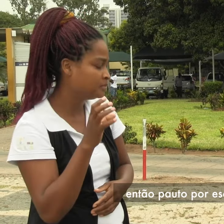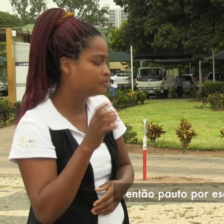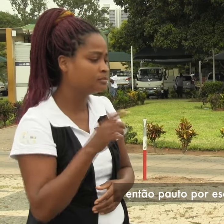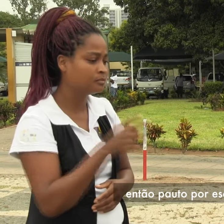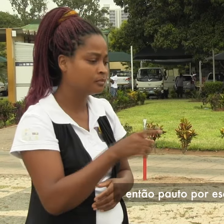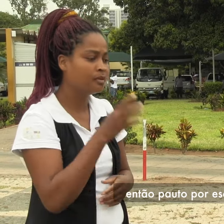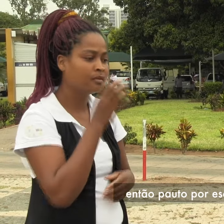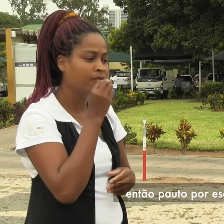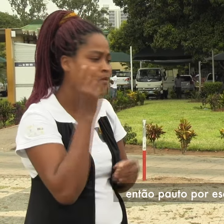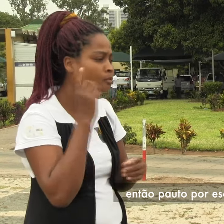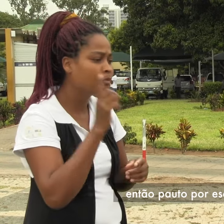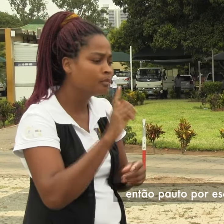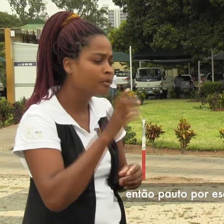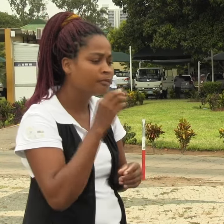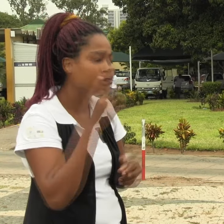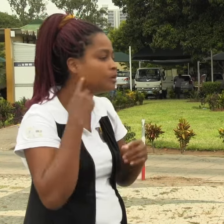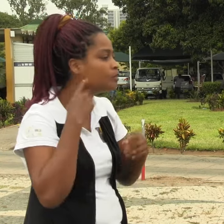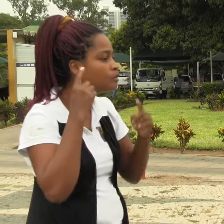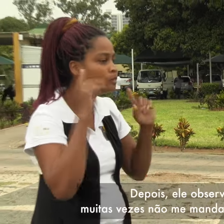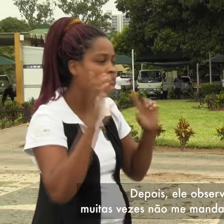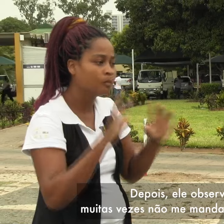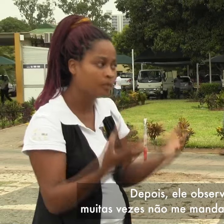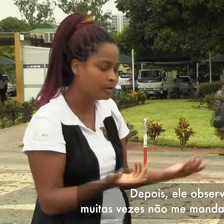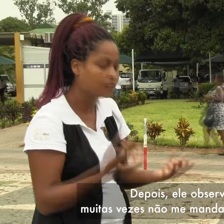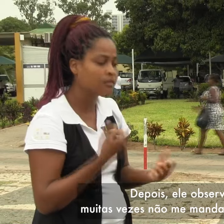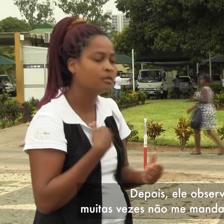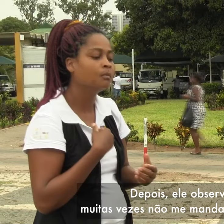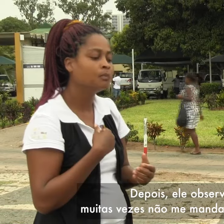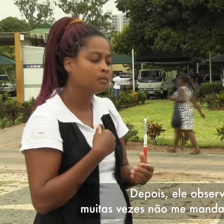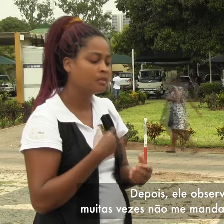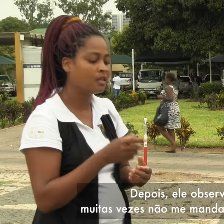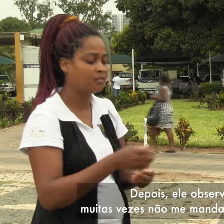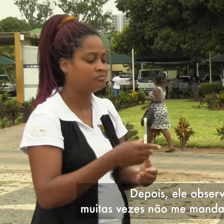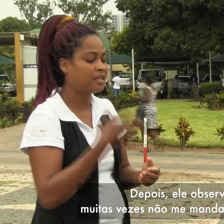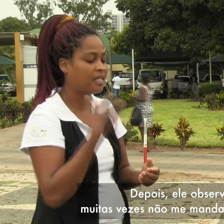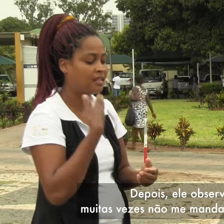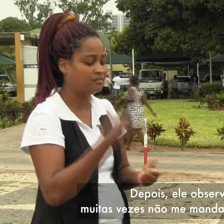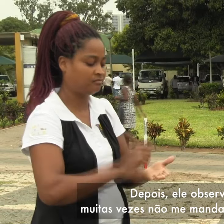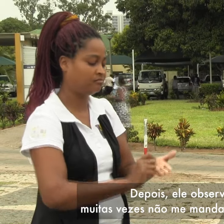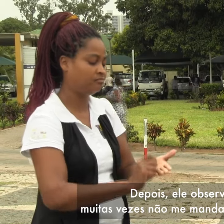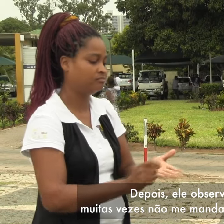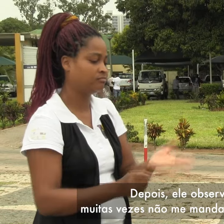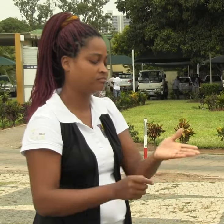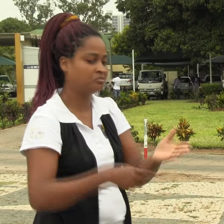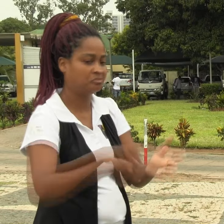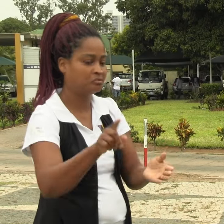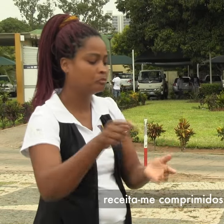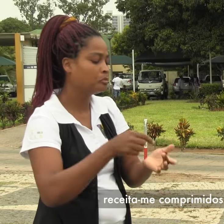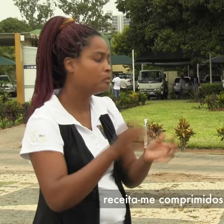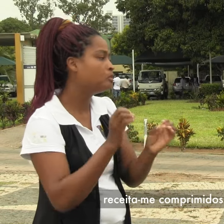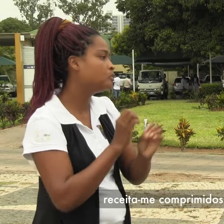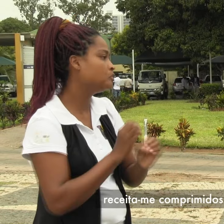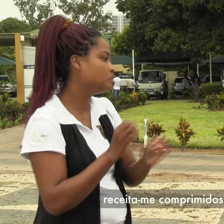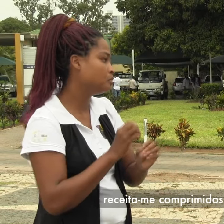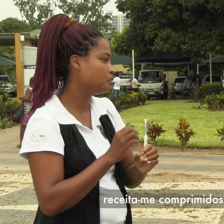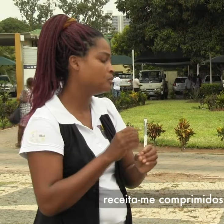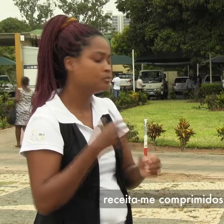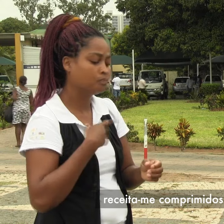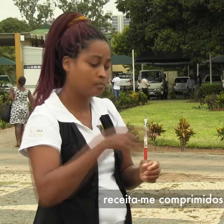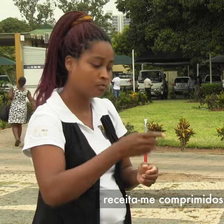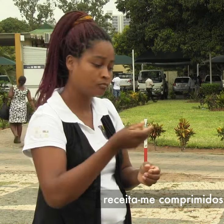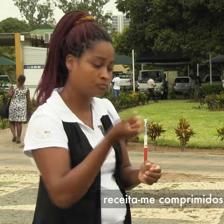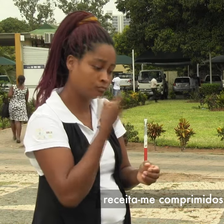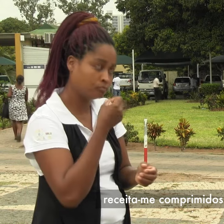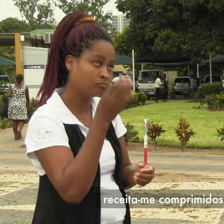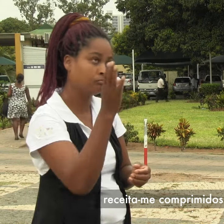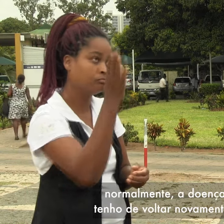pauto por escrever, depois ele observa-me, muitas vezes não me manda fazer análises, receita-me